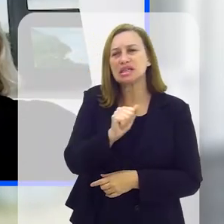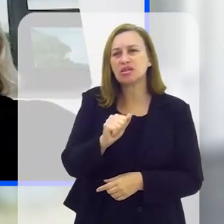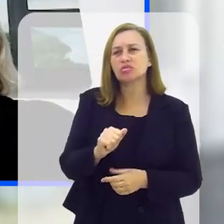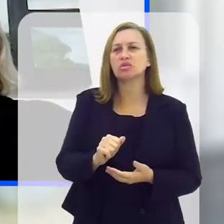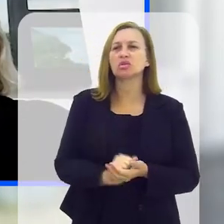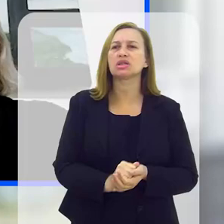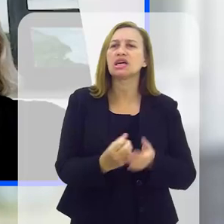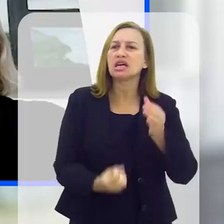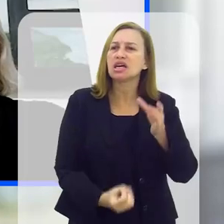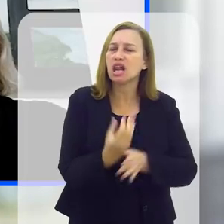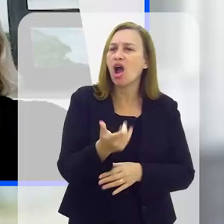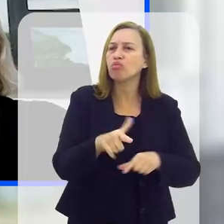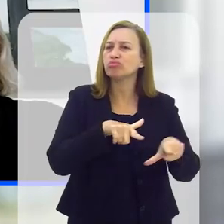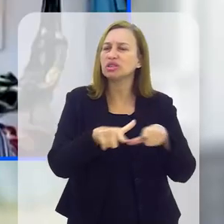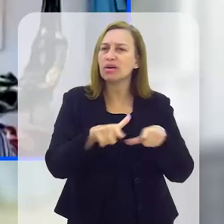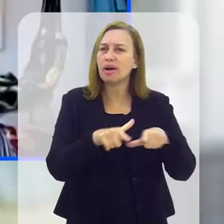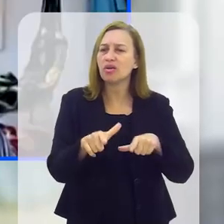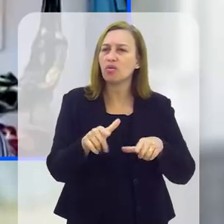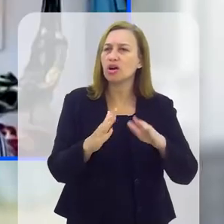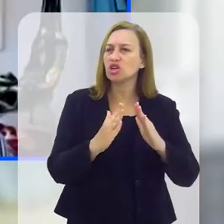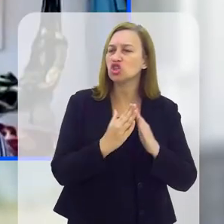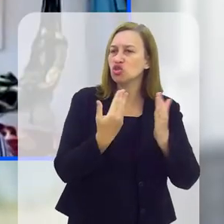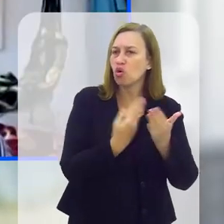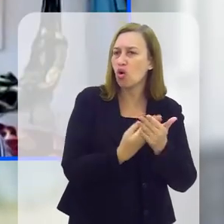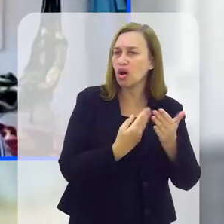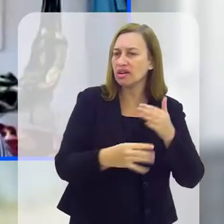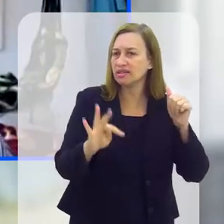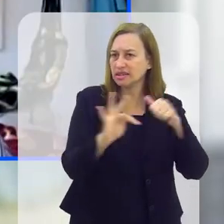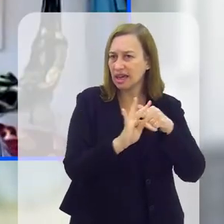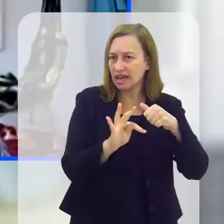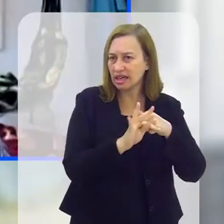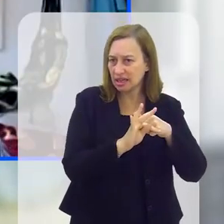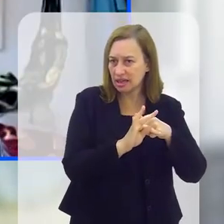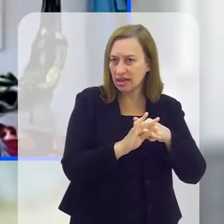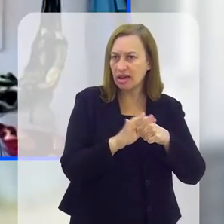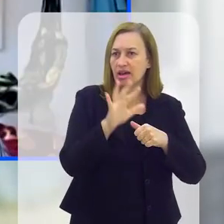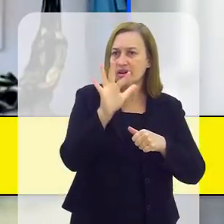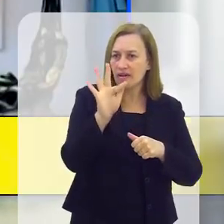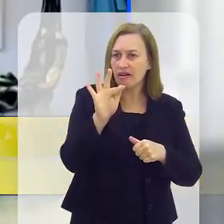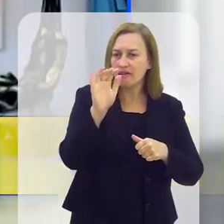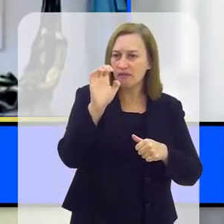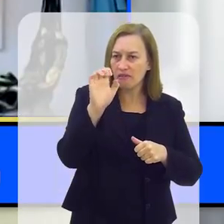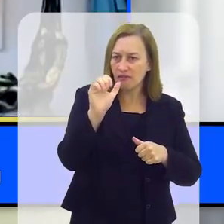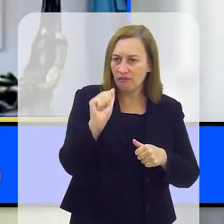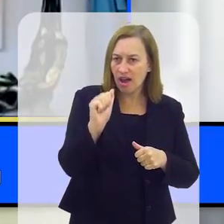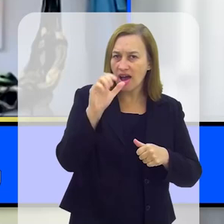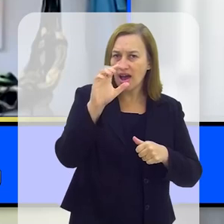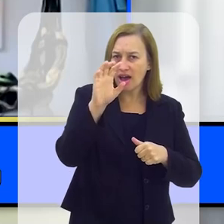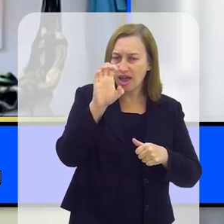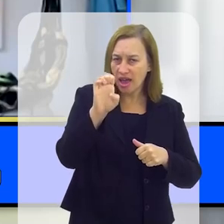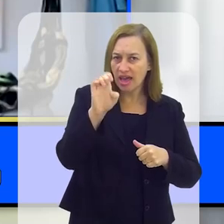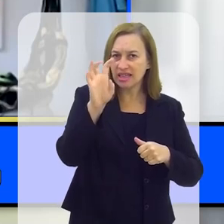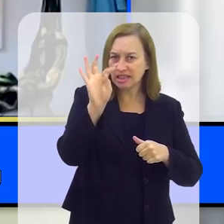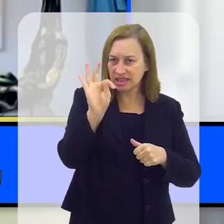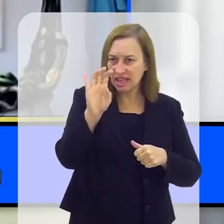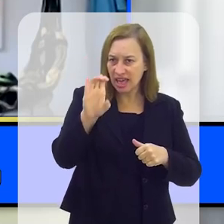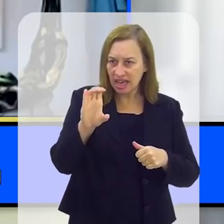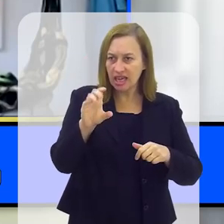conseguimos ali instalar um trabalho com a Faietec, de profissionalização, de informática,